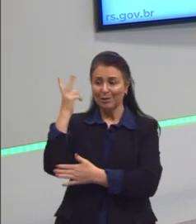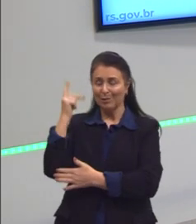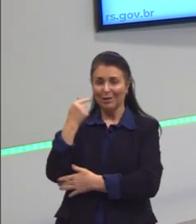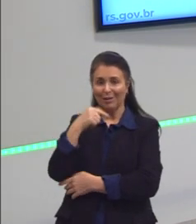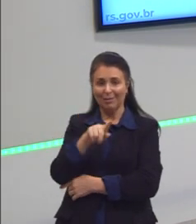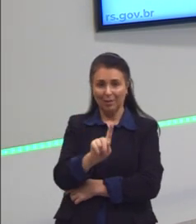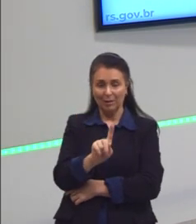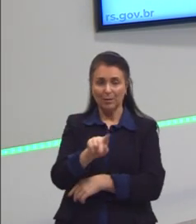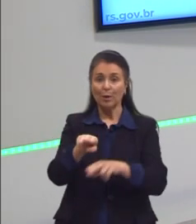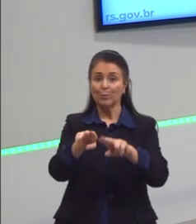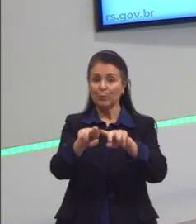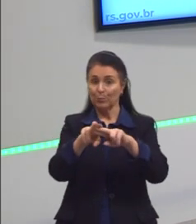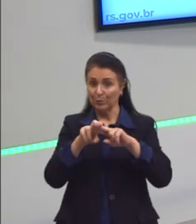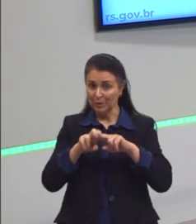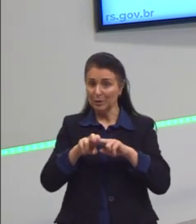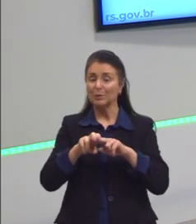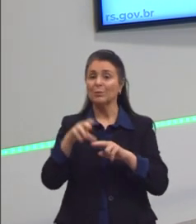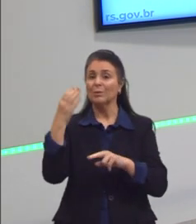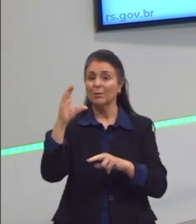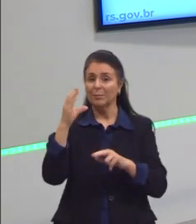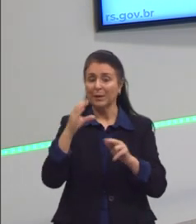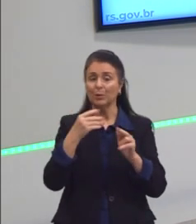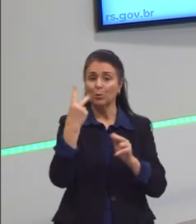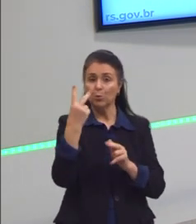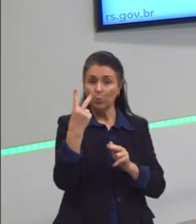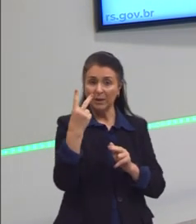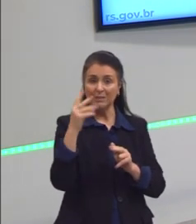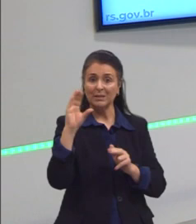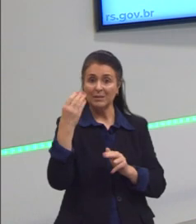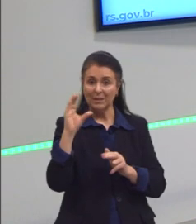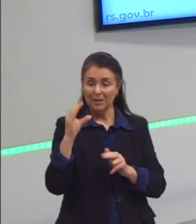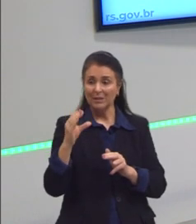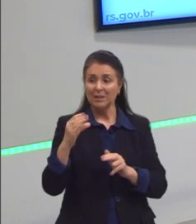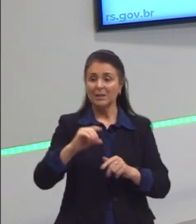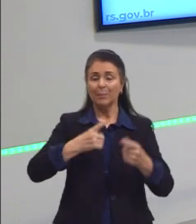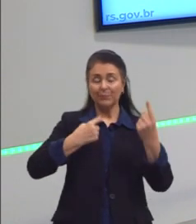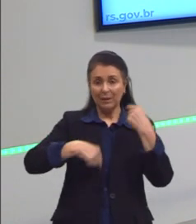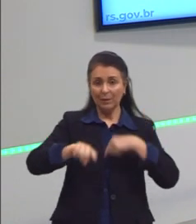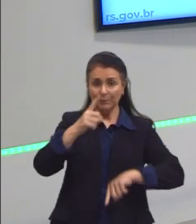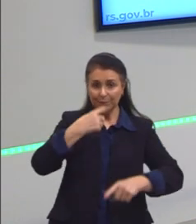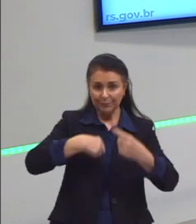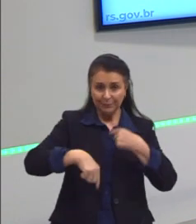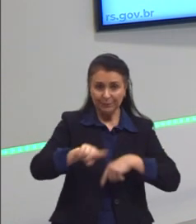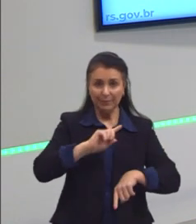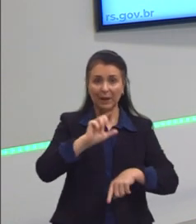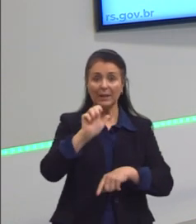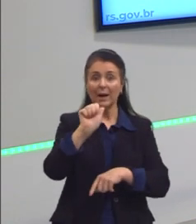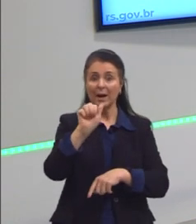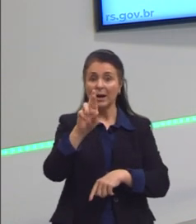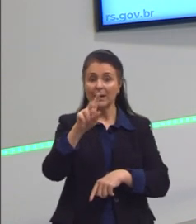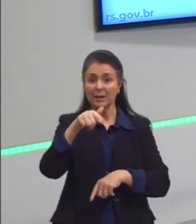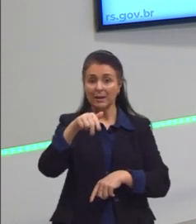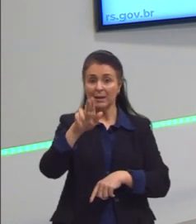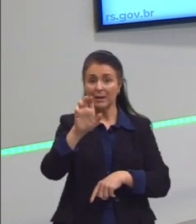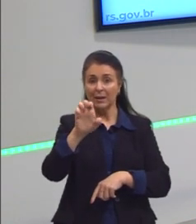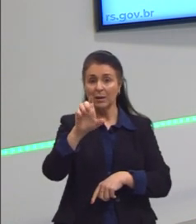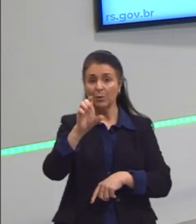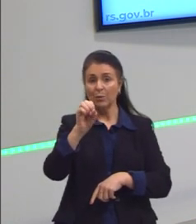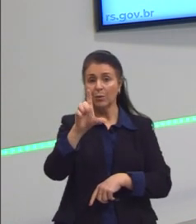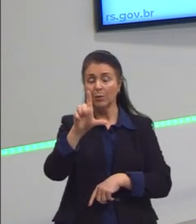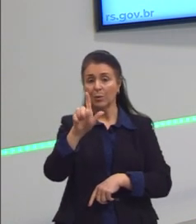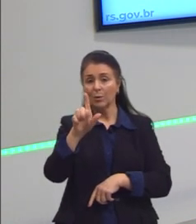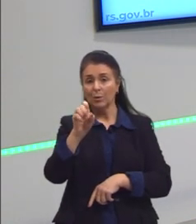da arqueologia e da antropologia, que nos ajudam a estudar esses modos de vida dos indígenas e também a